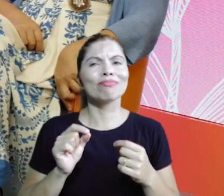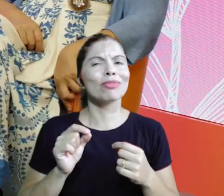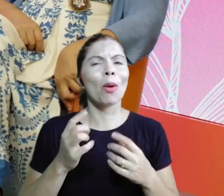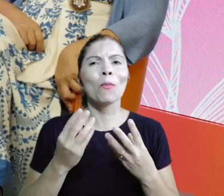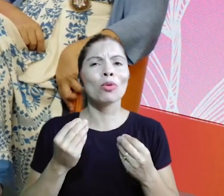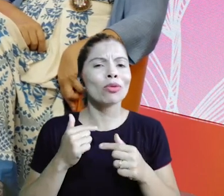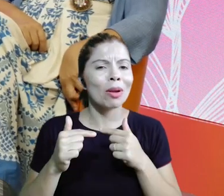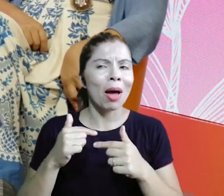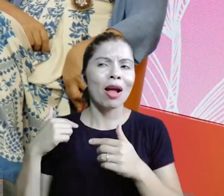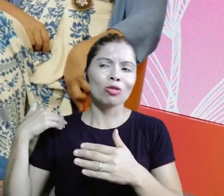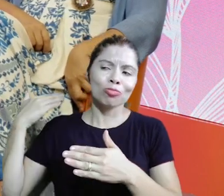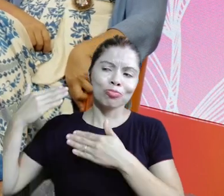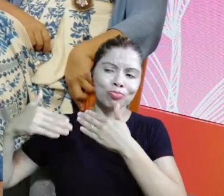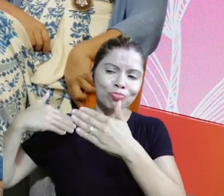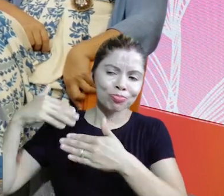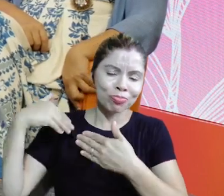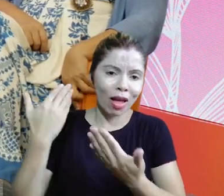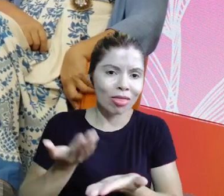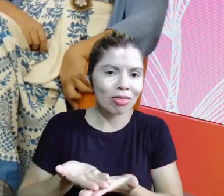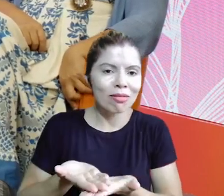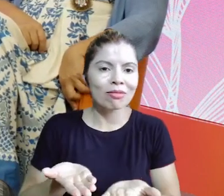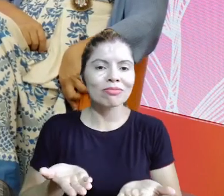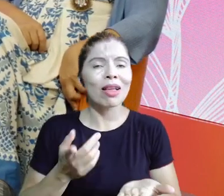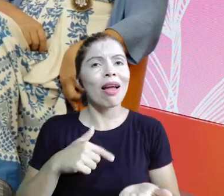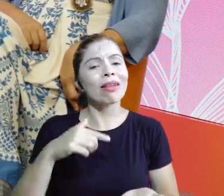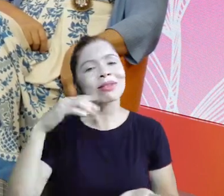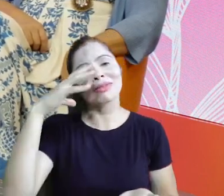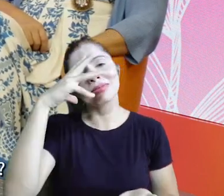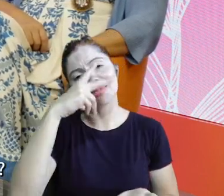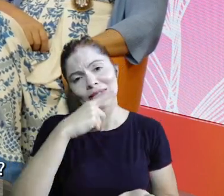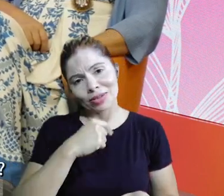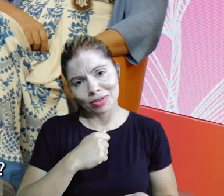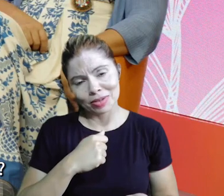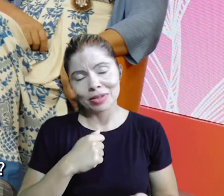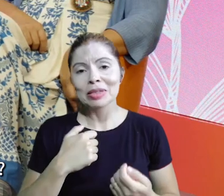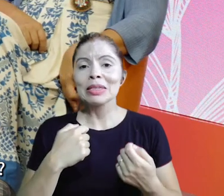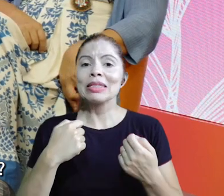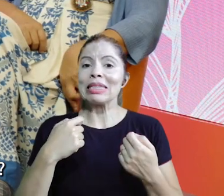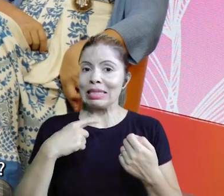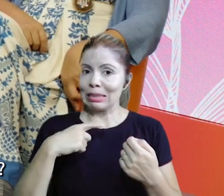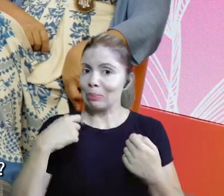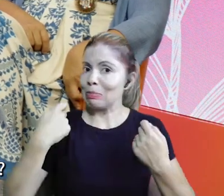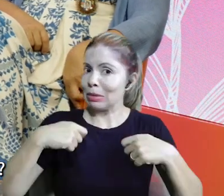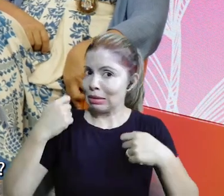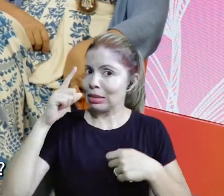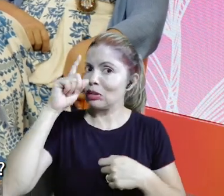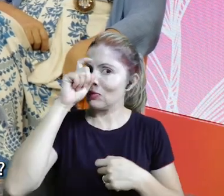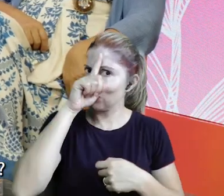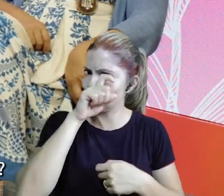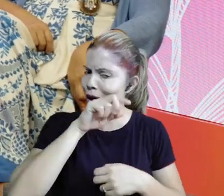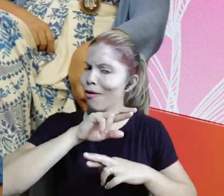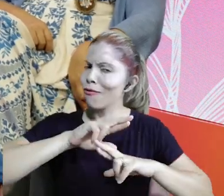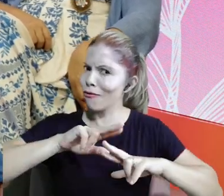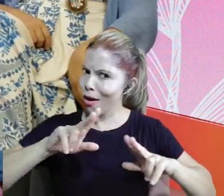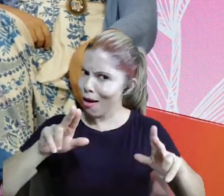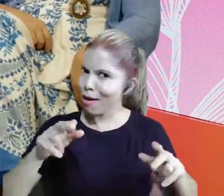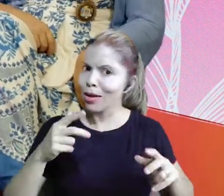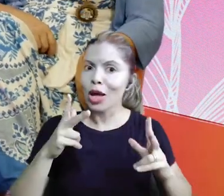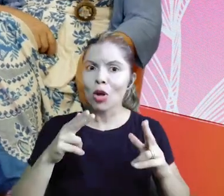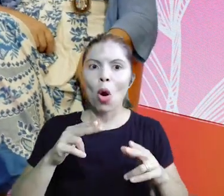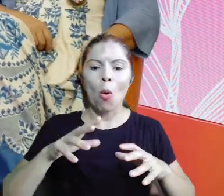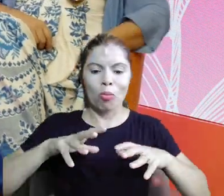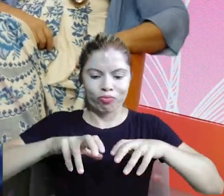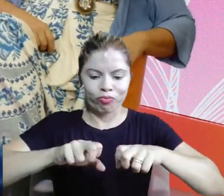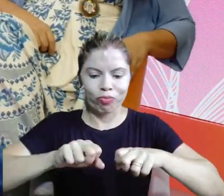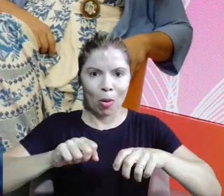é lindo, mas é isso, tem um, tem que amassar muito barro, né, gente? Muito,